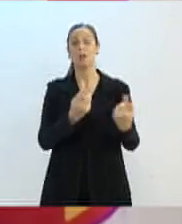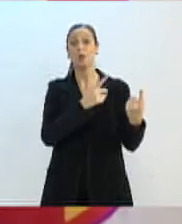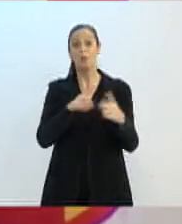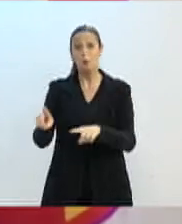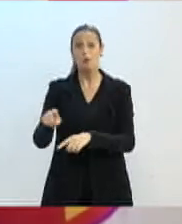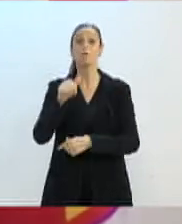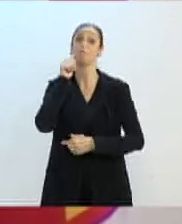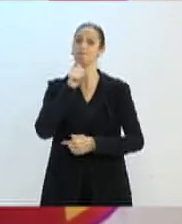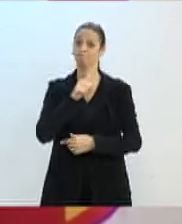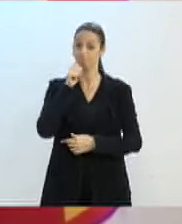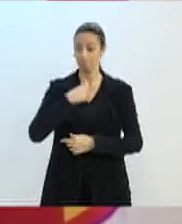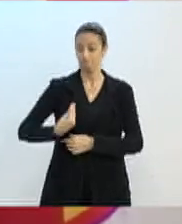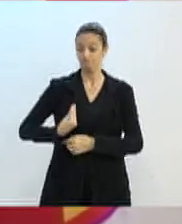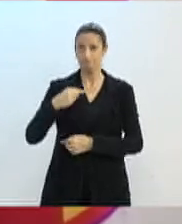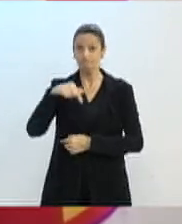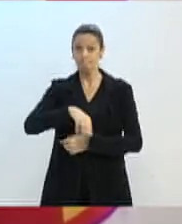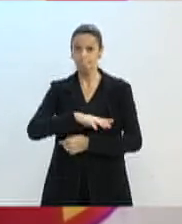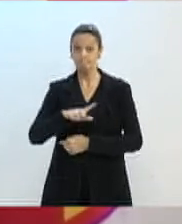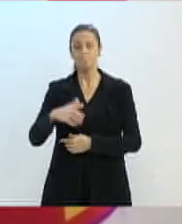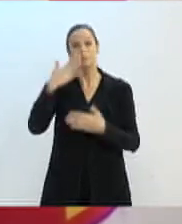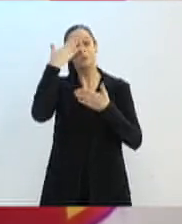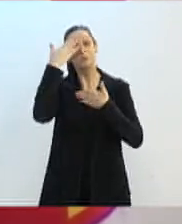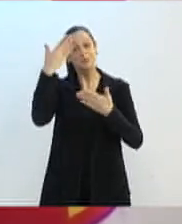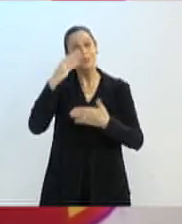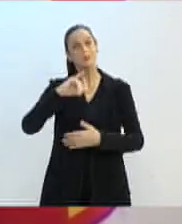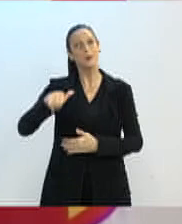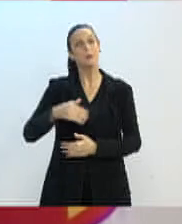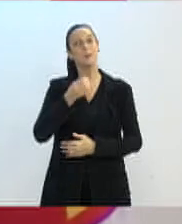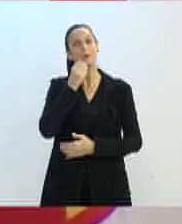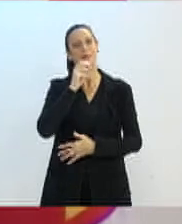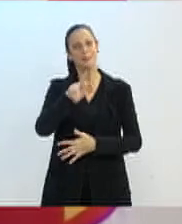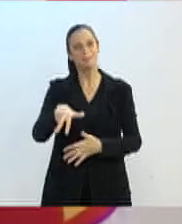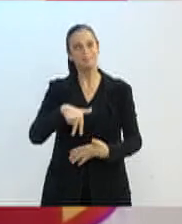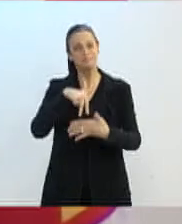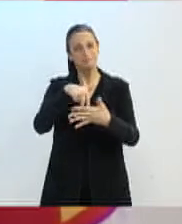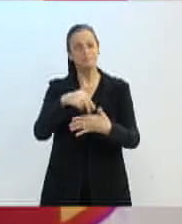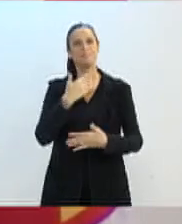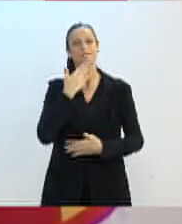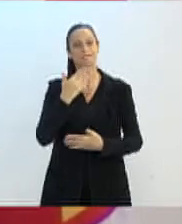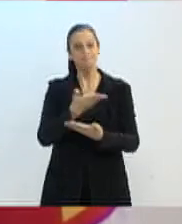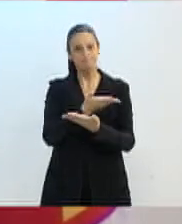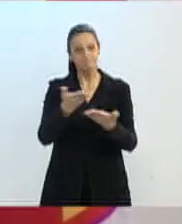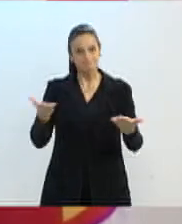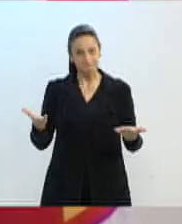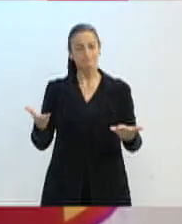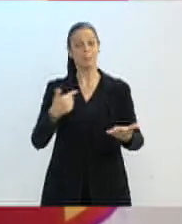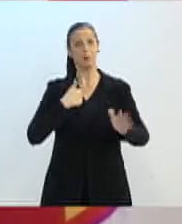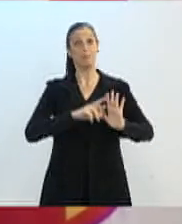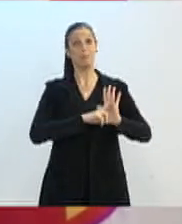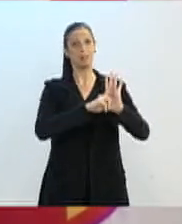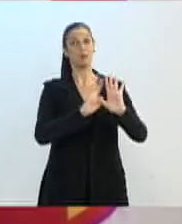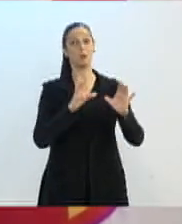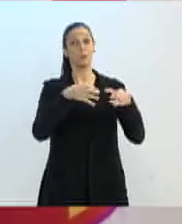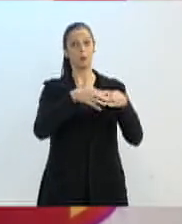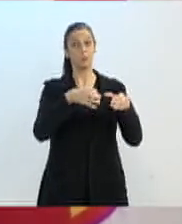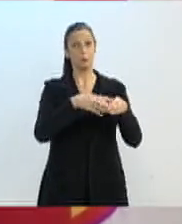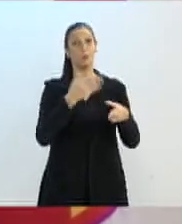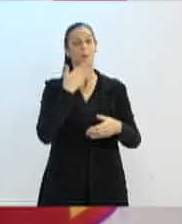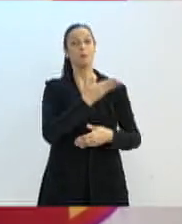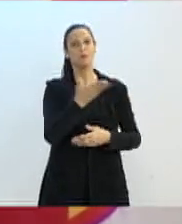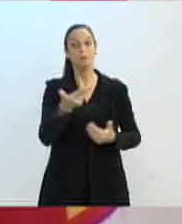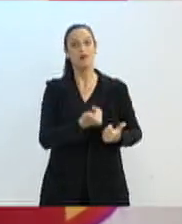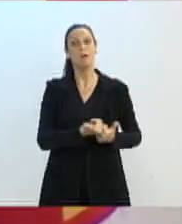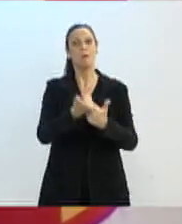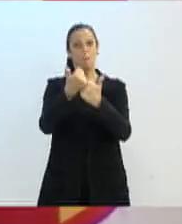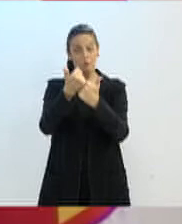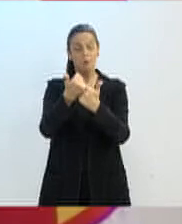blumenauenses. Eu agradeço esse espaço e peço realmente, em nome do comitê, o apoio a esta